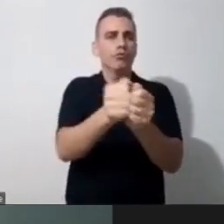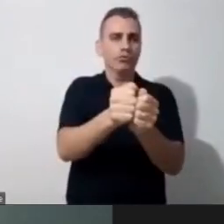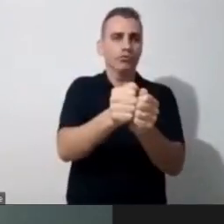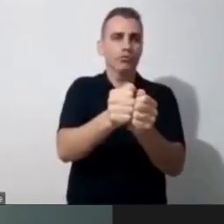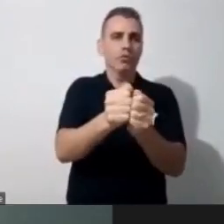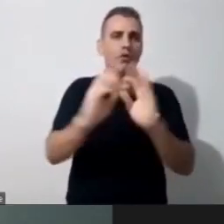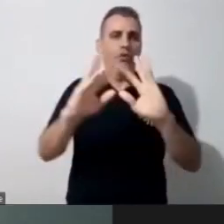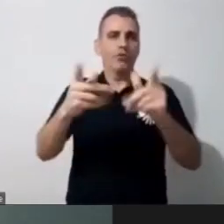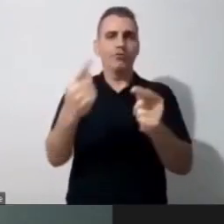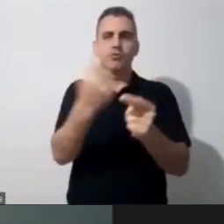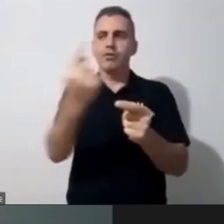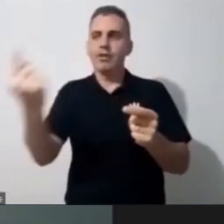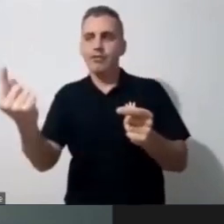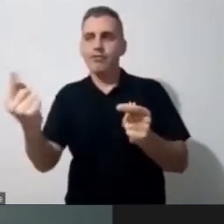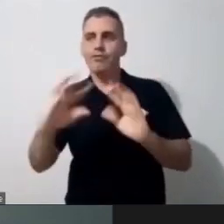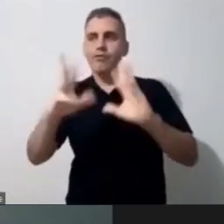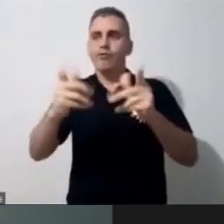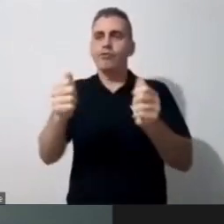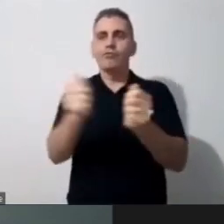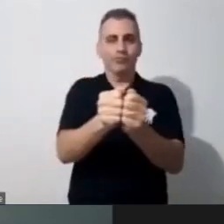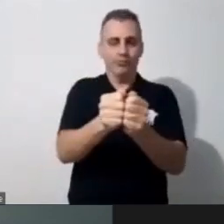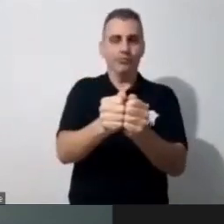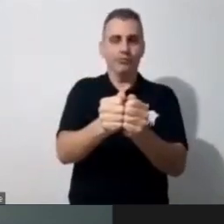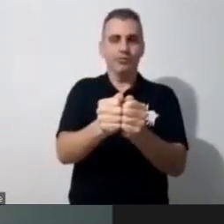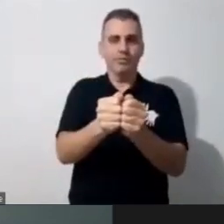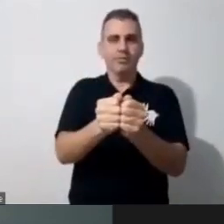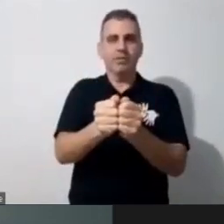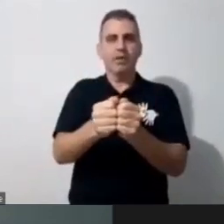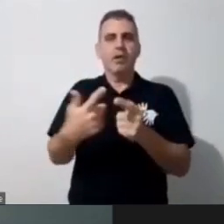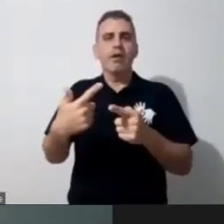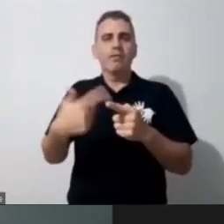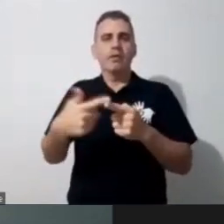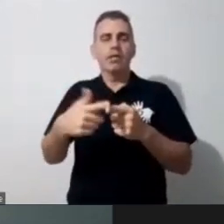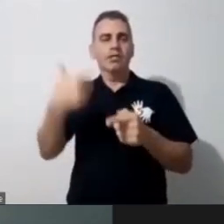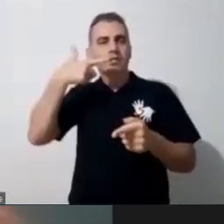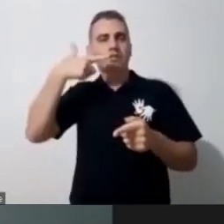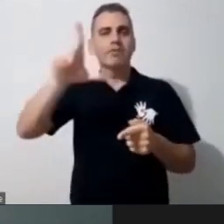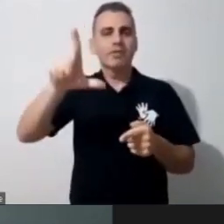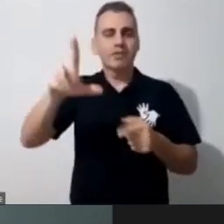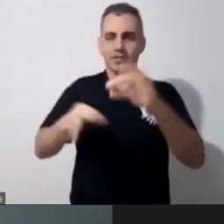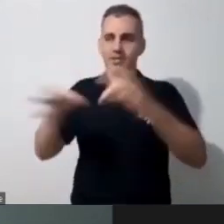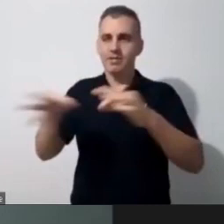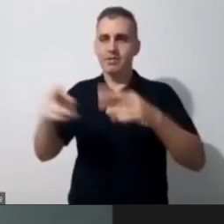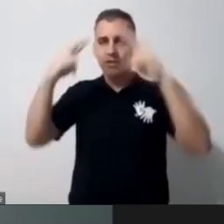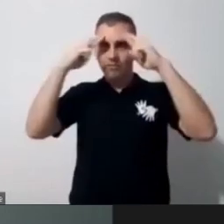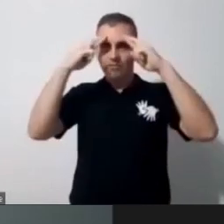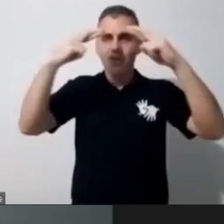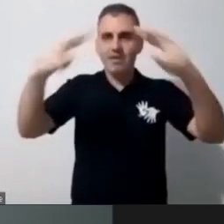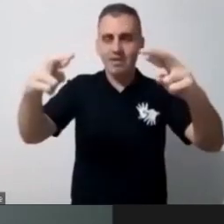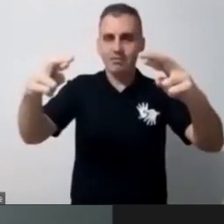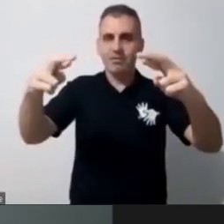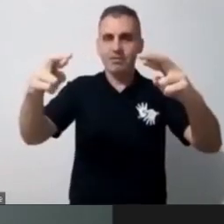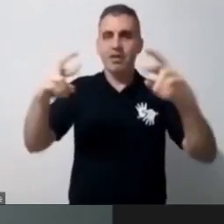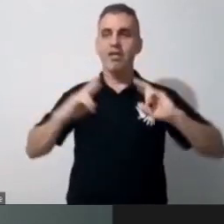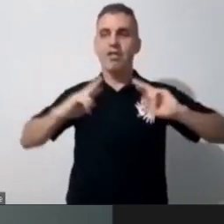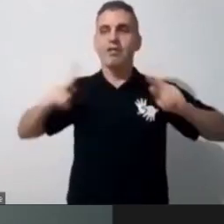está muito mais forte para quando, para que a gente consiga, então, planejar com respeito, acho que com humanidade, acho que isso é o